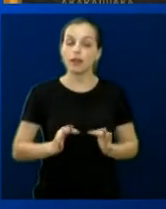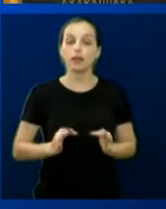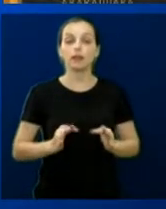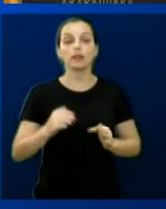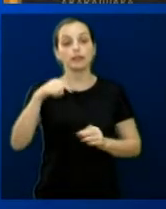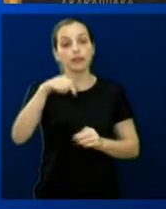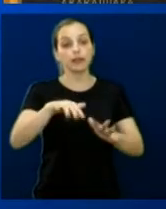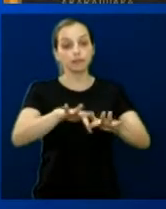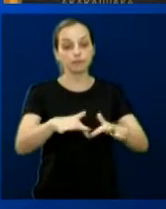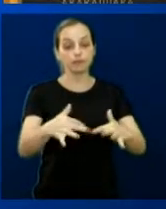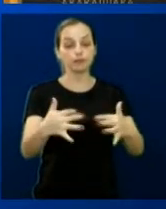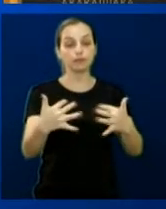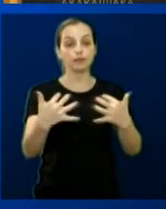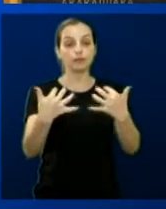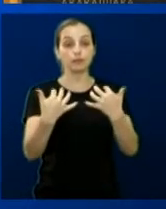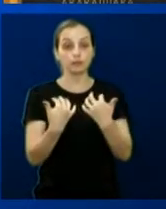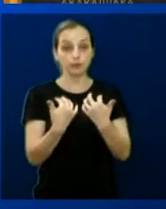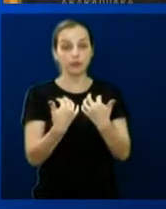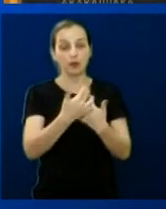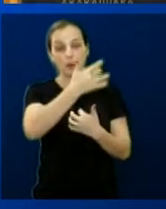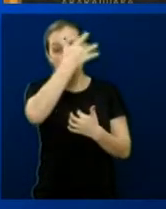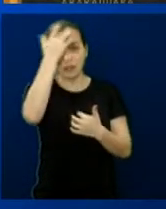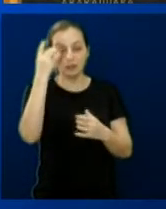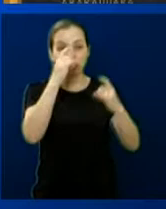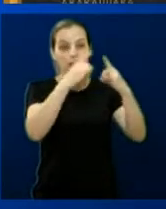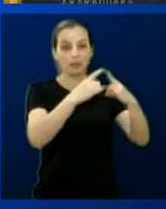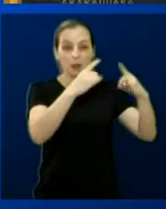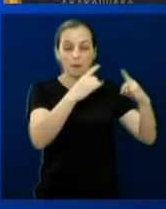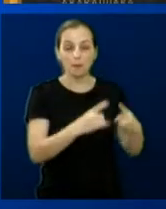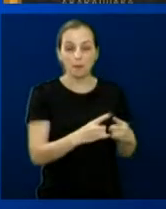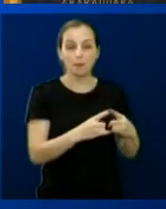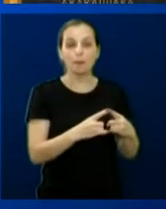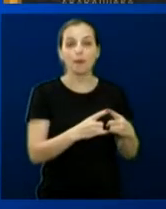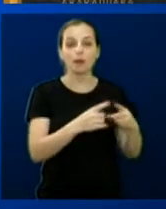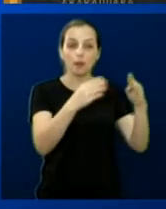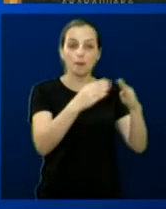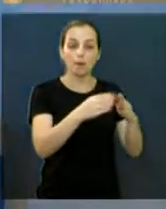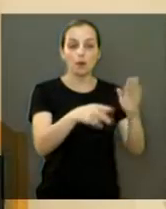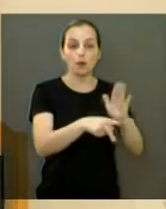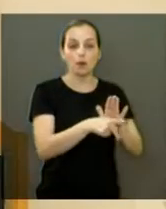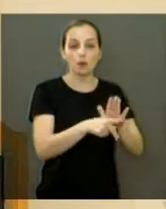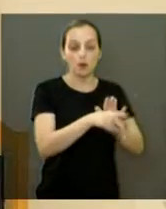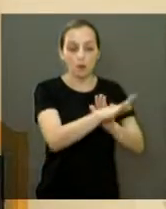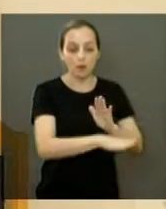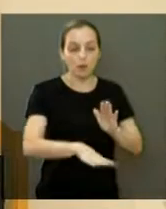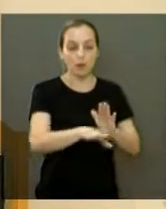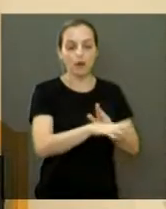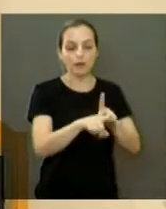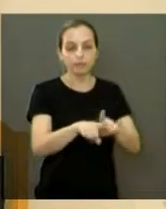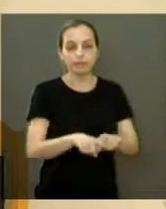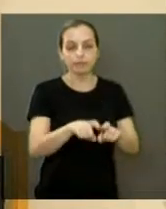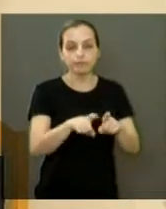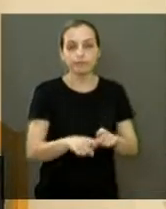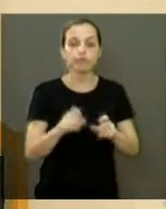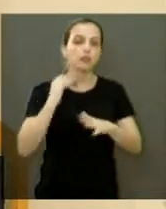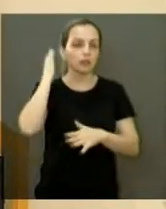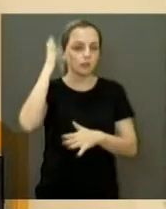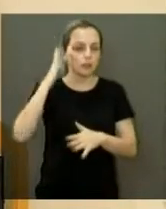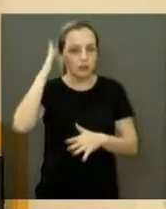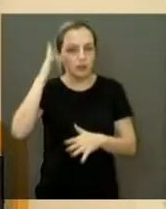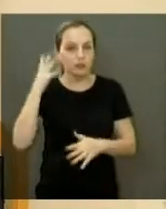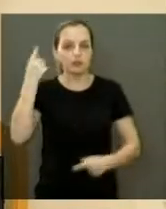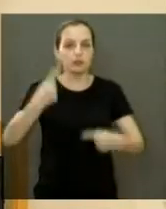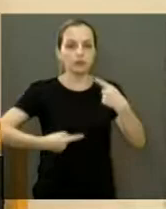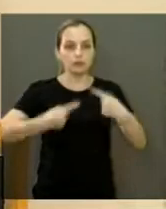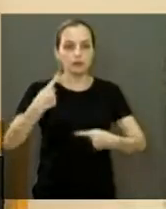Paulo, cheia de assentados, de acampados. Você deu uma visibilidade para esse povo. A mesa redonda foi excelente, o debate foi